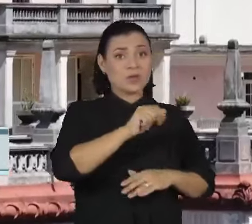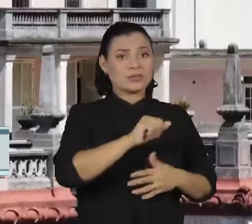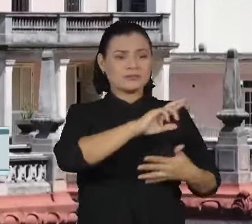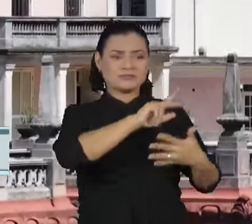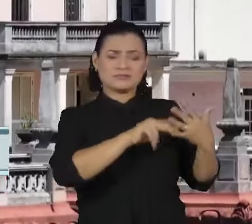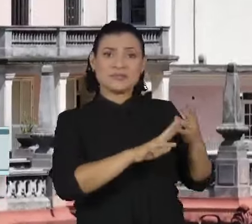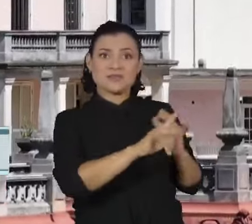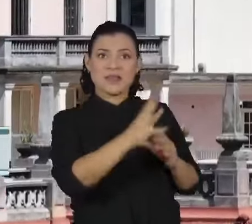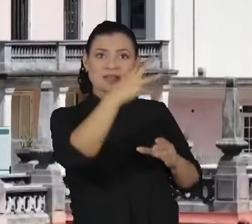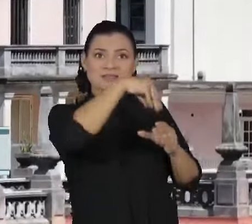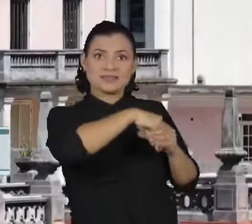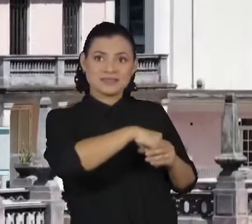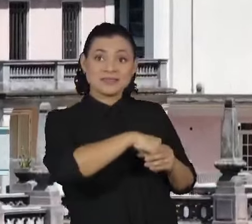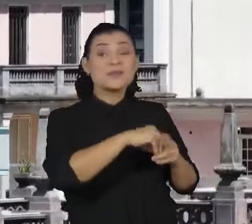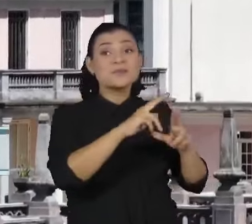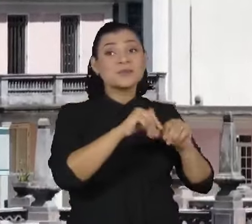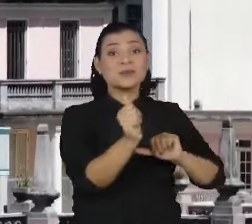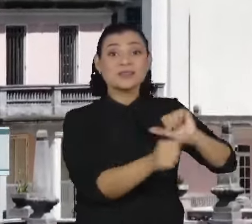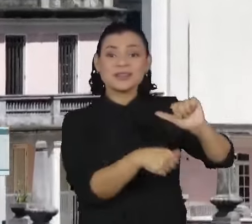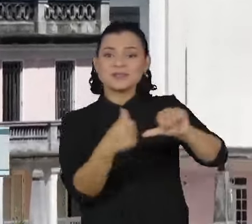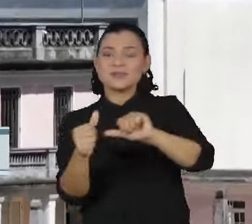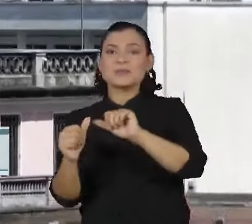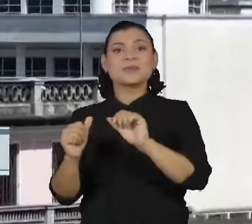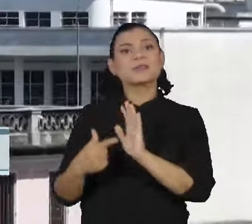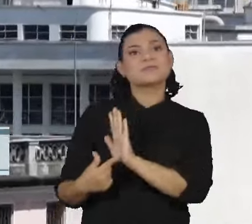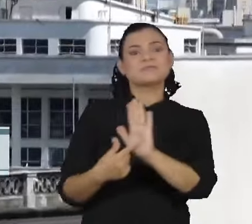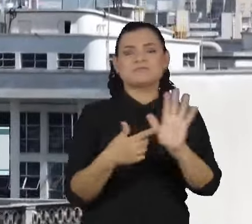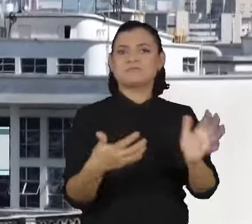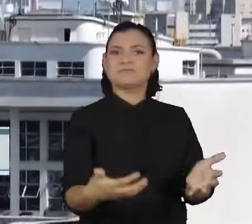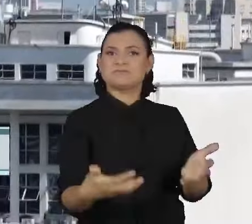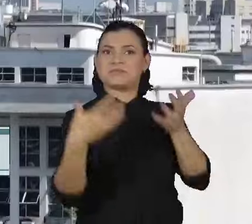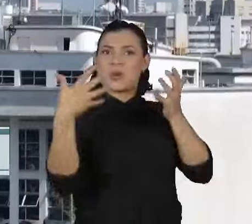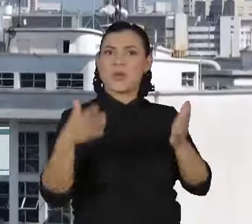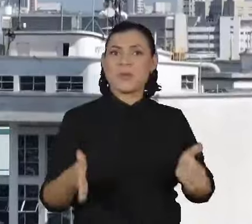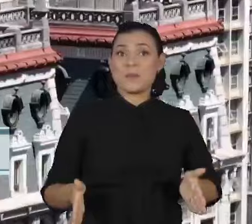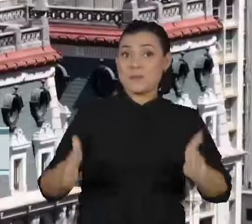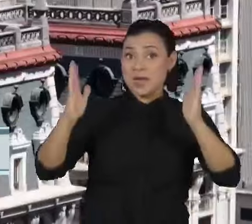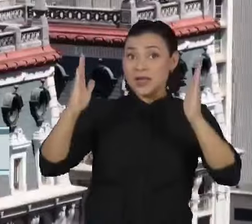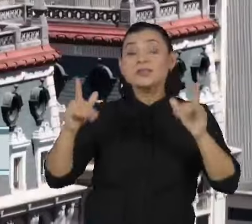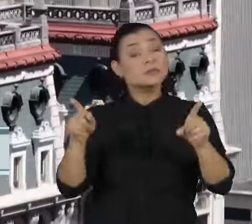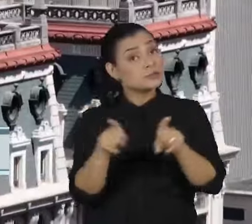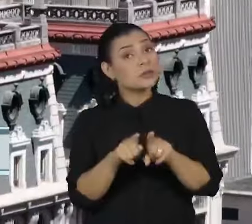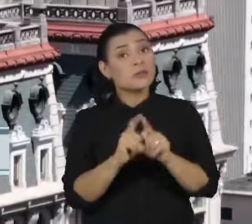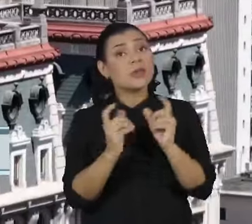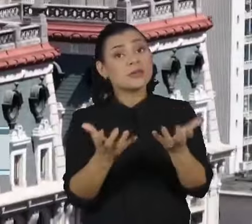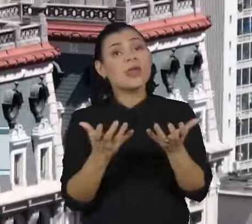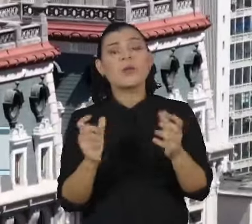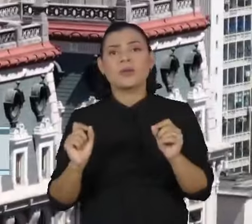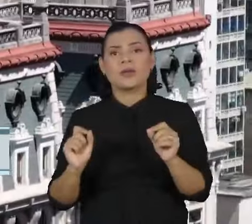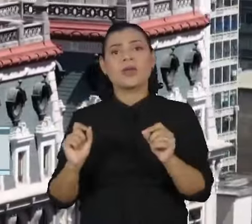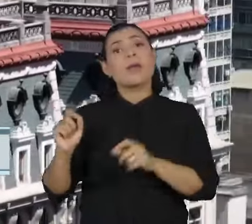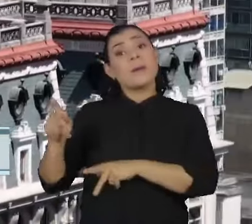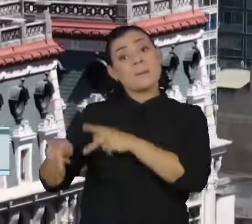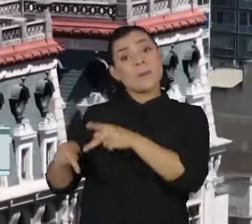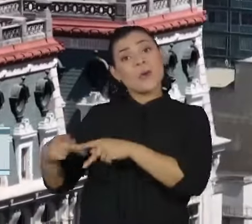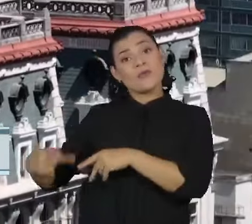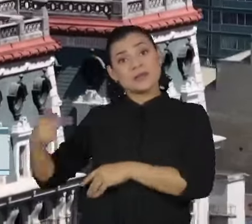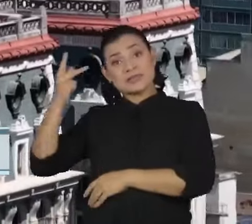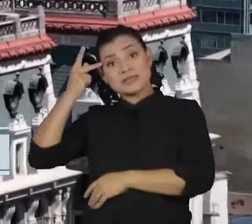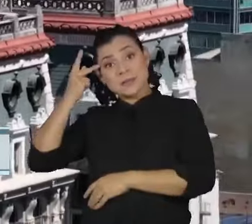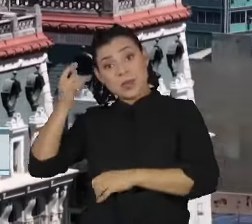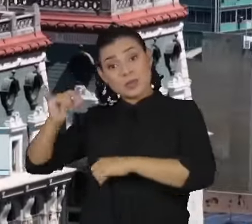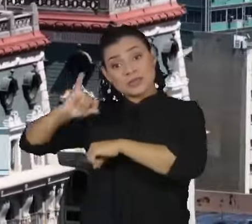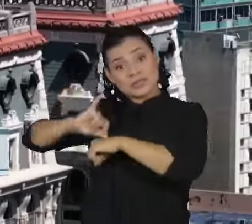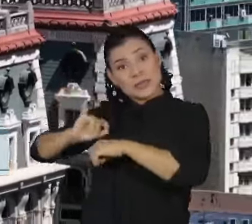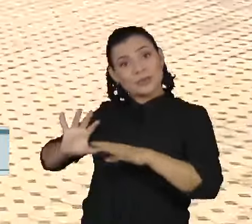As transformações buscam não só destacar o valor do prédio, mas também recuperar a relação dos paulistanos com o centro